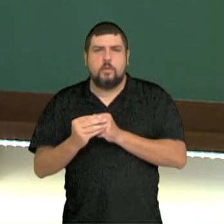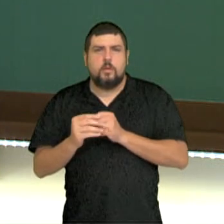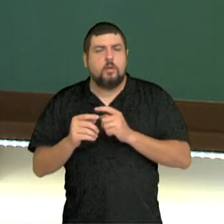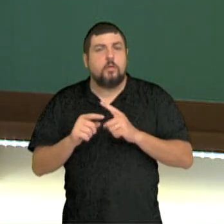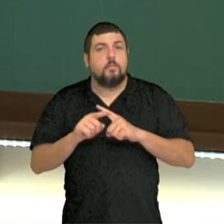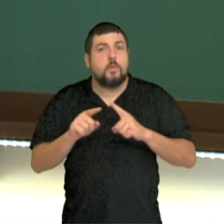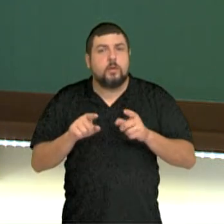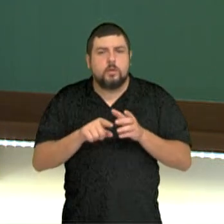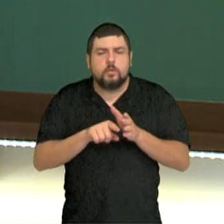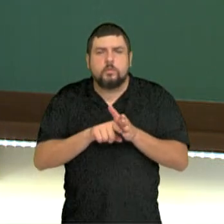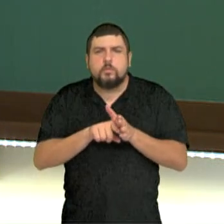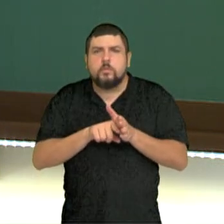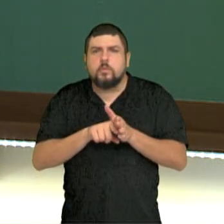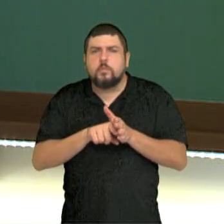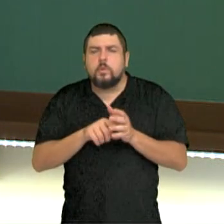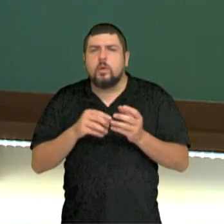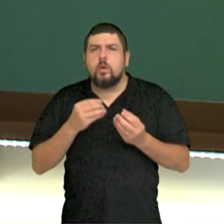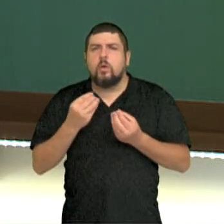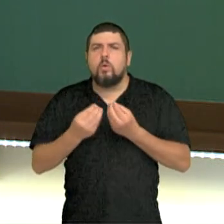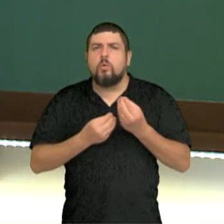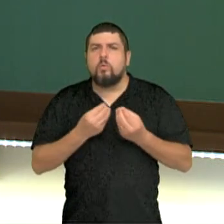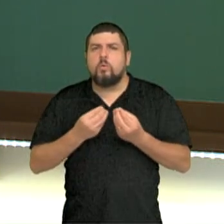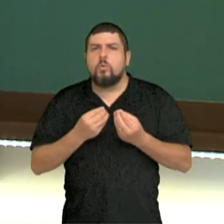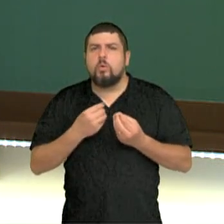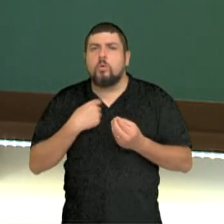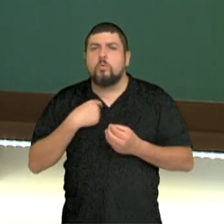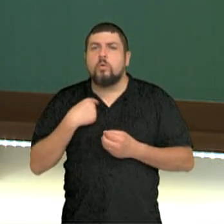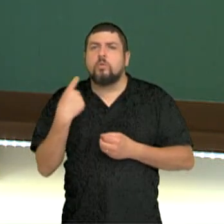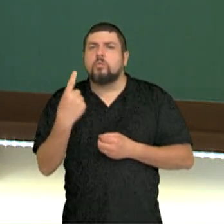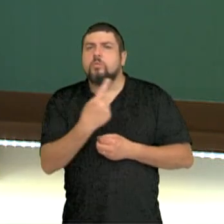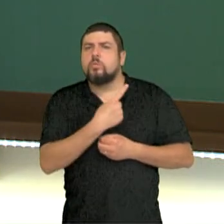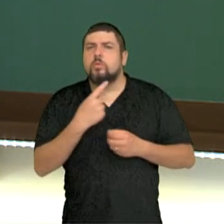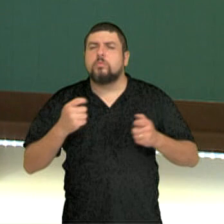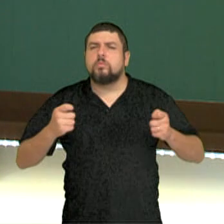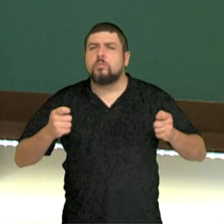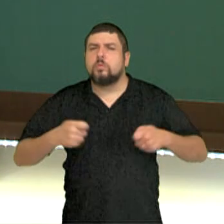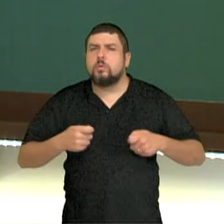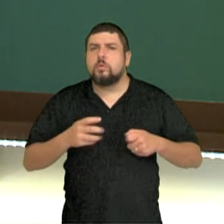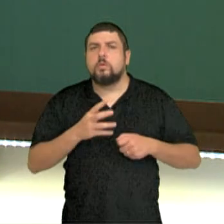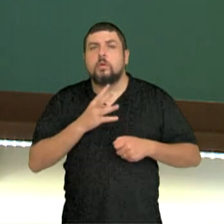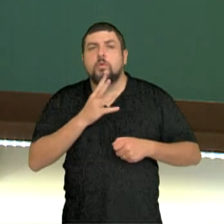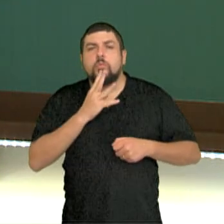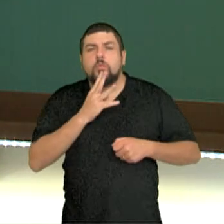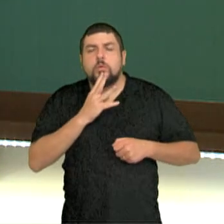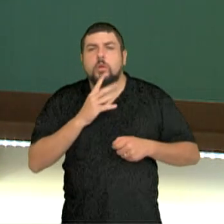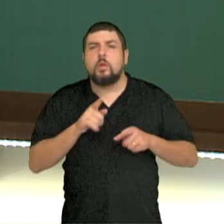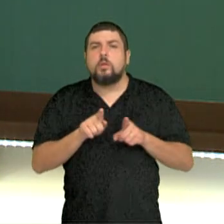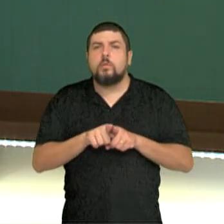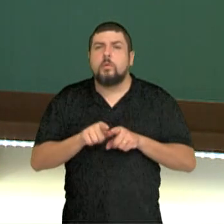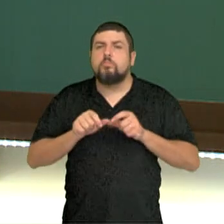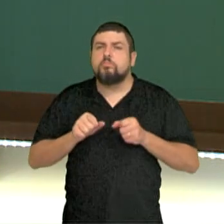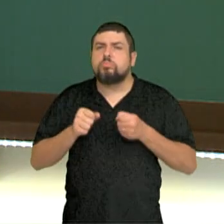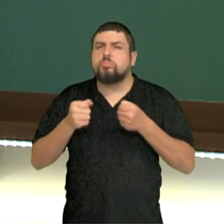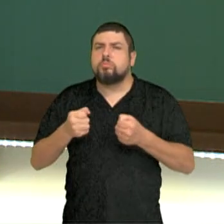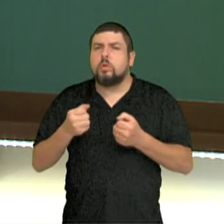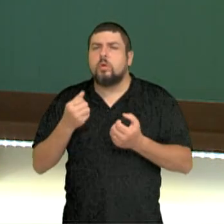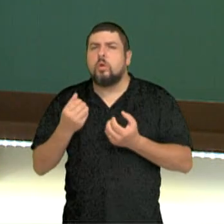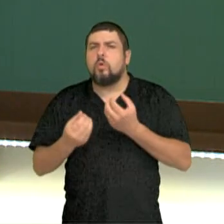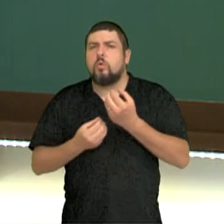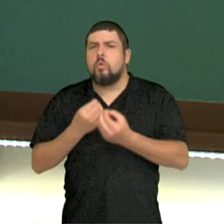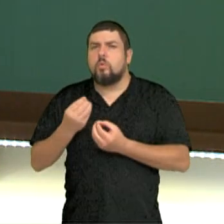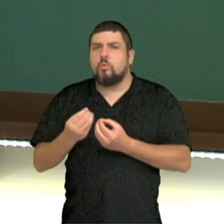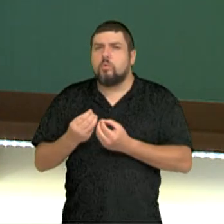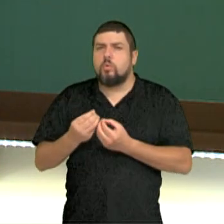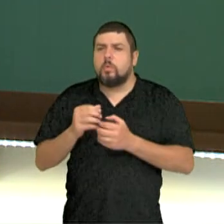investigar a nossa capacidade de conhecer, se é possível conhecer ou não. Vai investigar, então, na profundidade aquilo